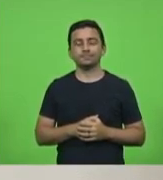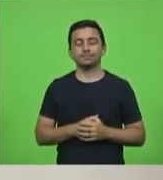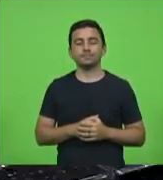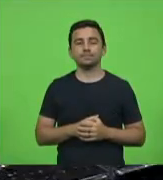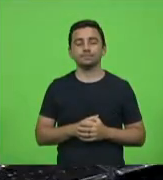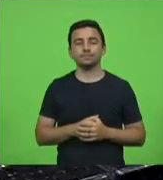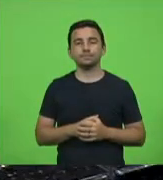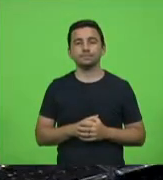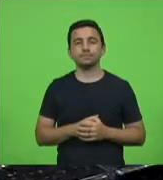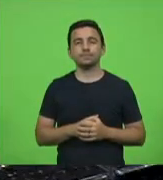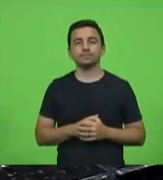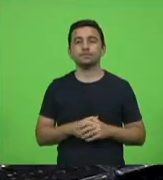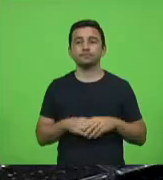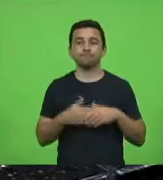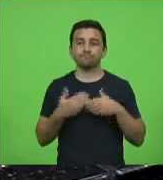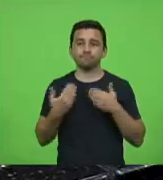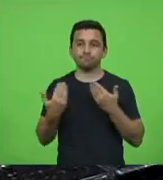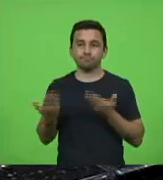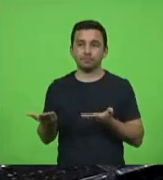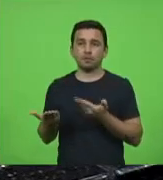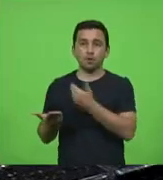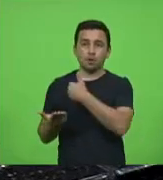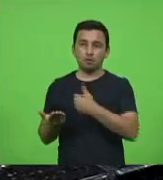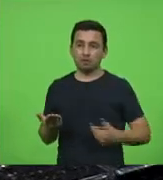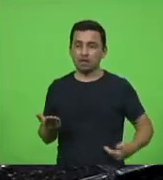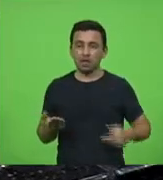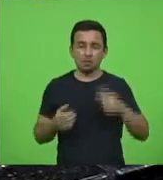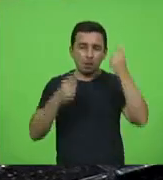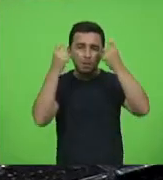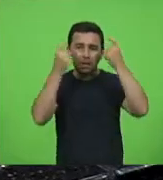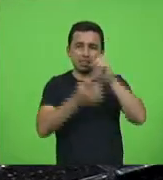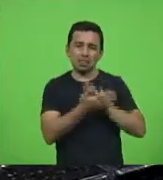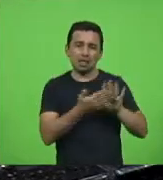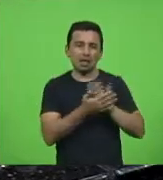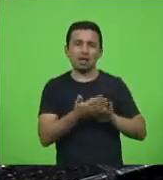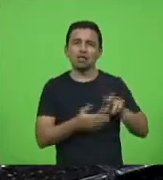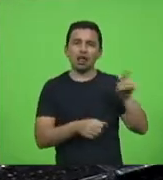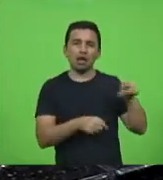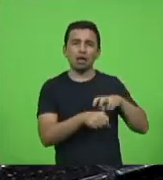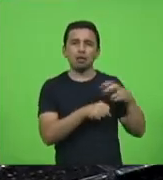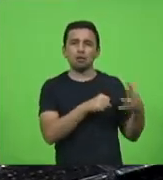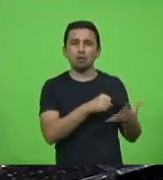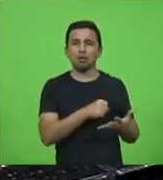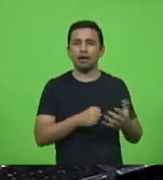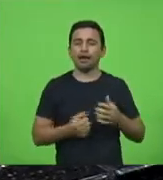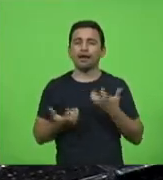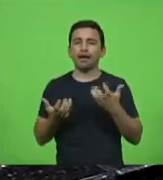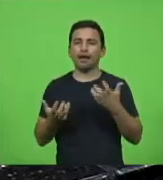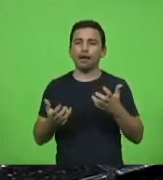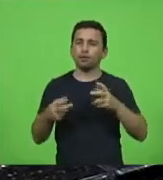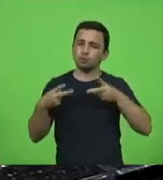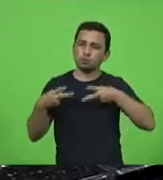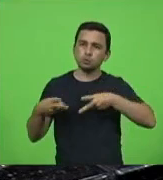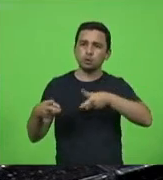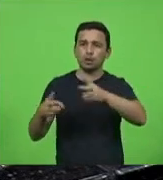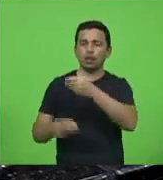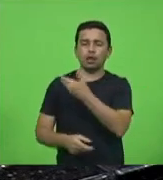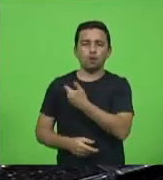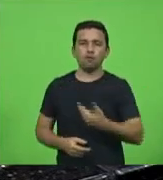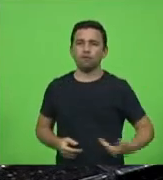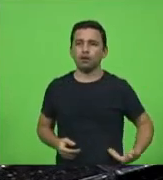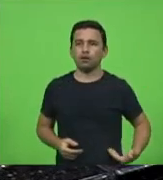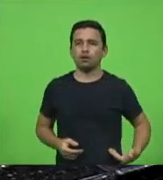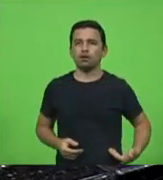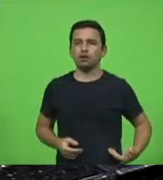Para se manutenir no governo e não se preocuparam com o Covid-19, simplesmente se agarrar numa forma de se manter na cadeira do governo do Estado e